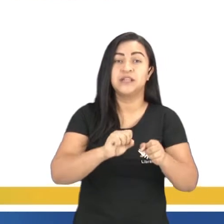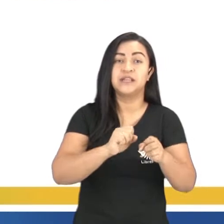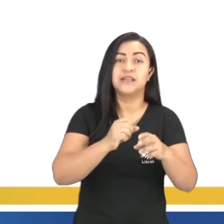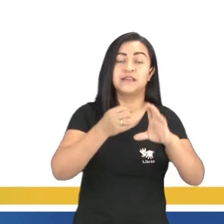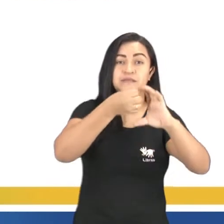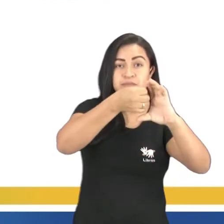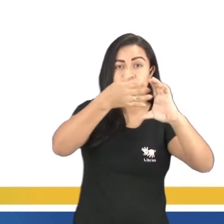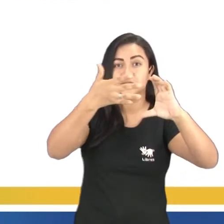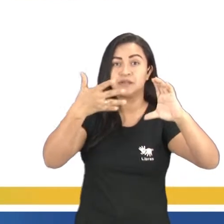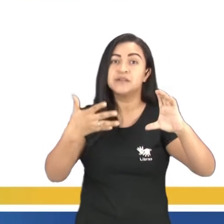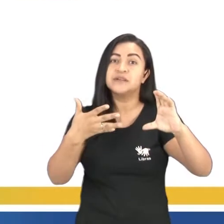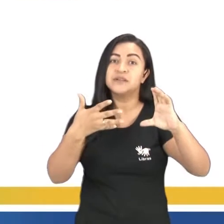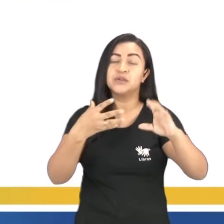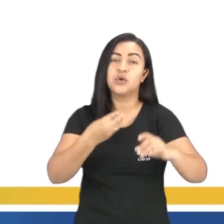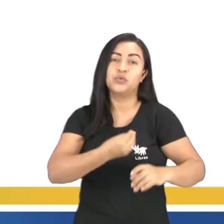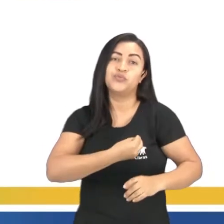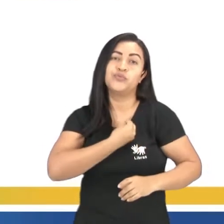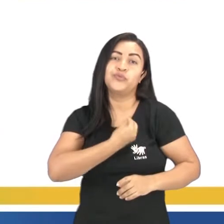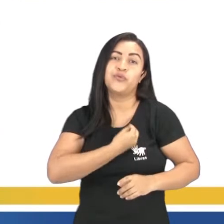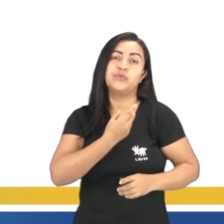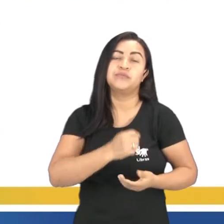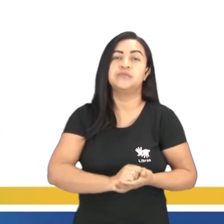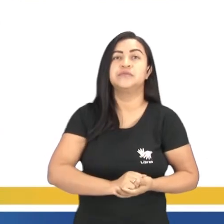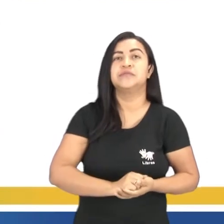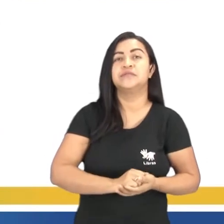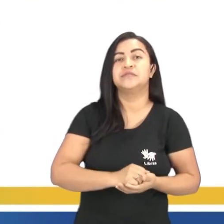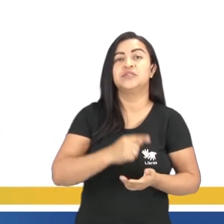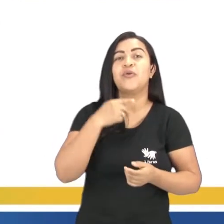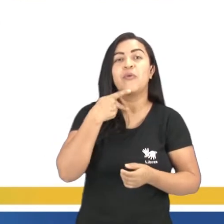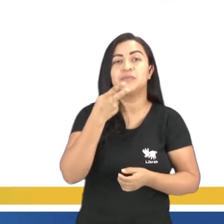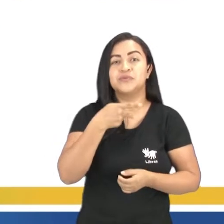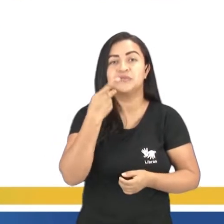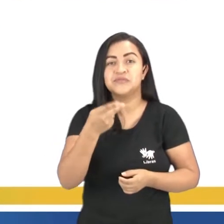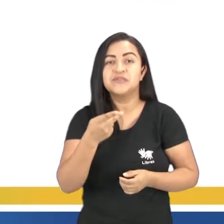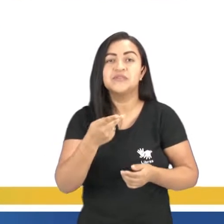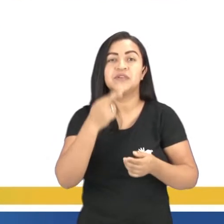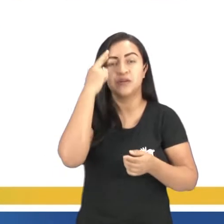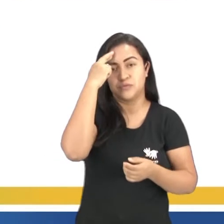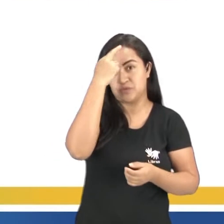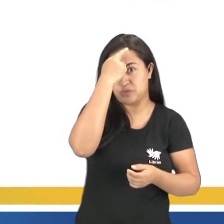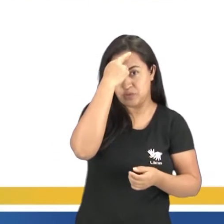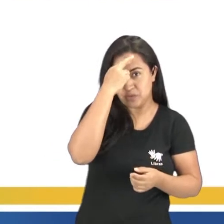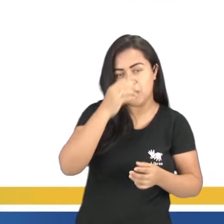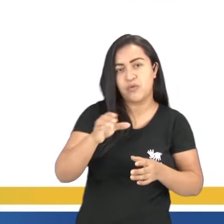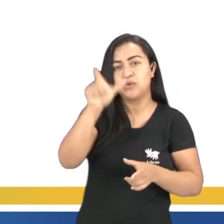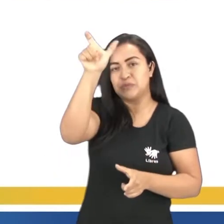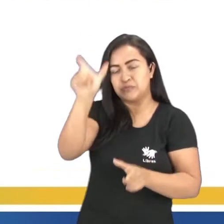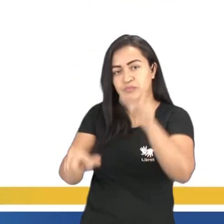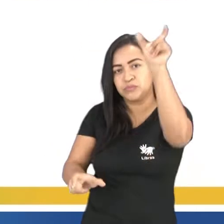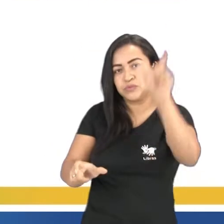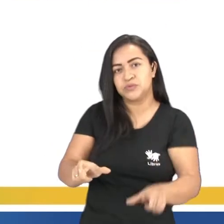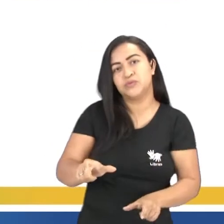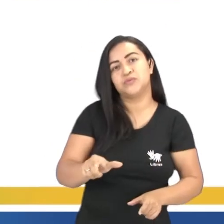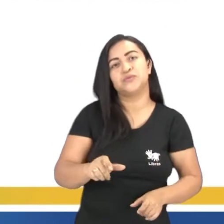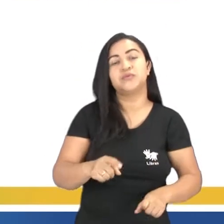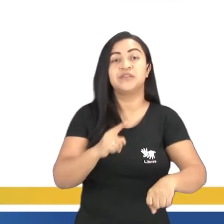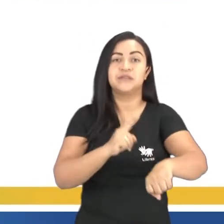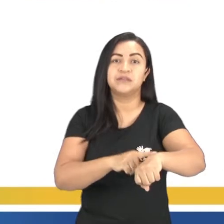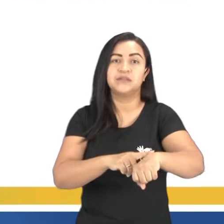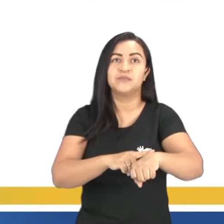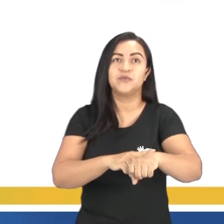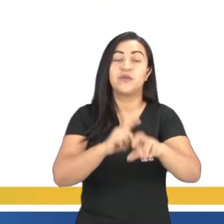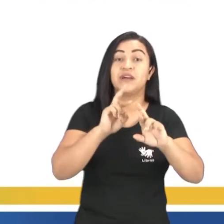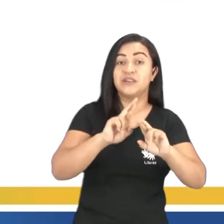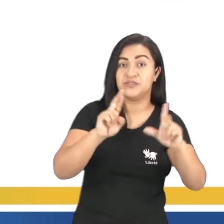narrador, personagens, enredo, espaço e tempo. Diferencia-se do romance pela